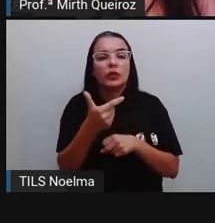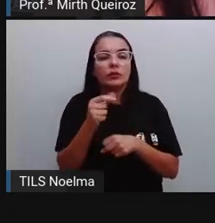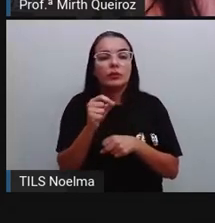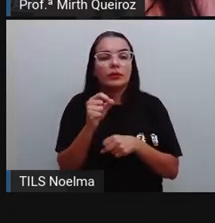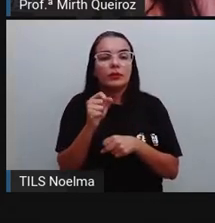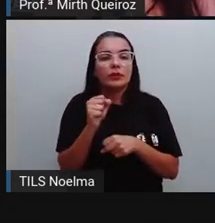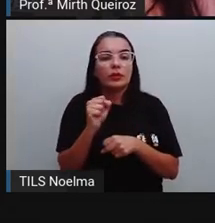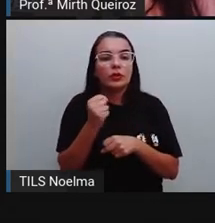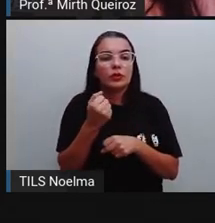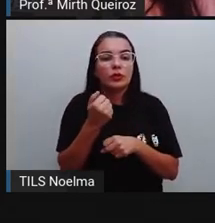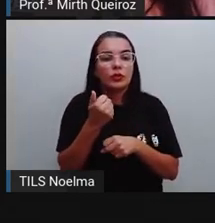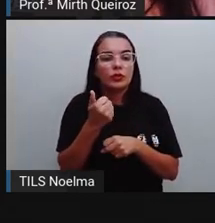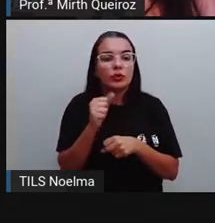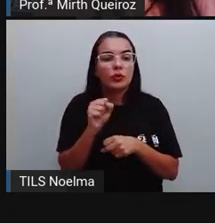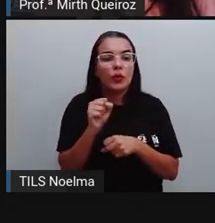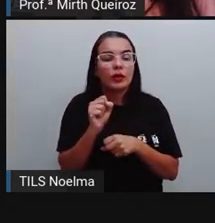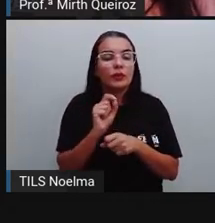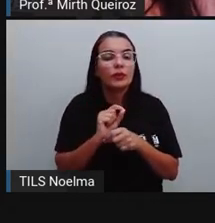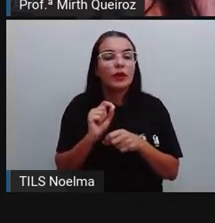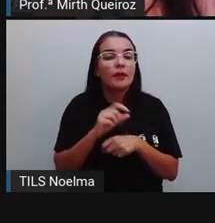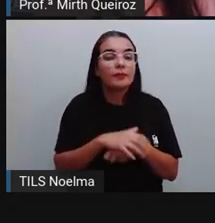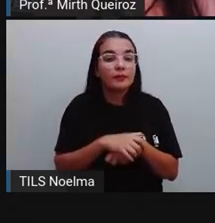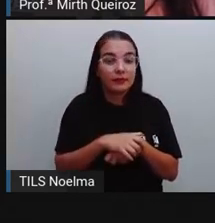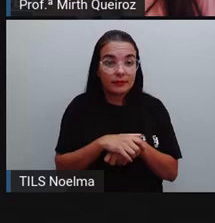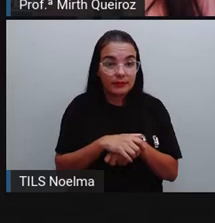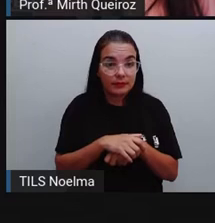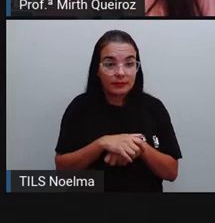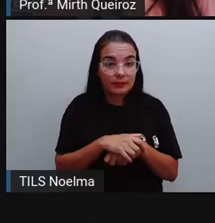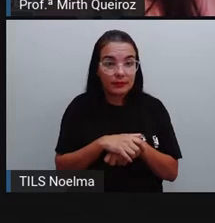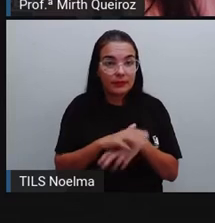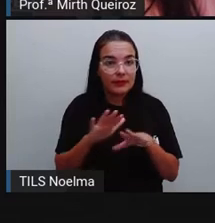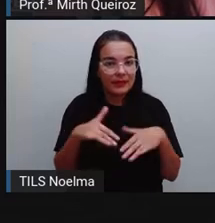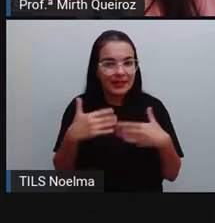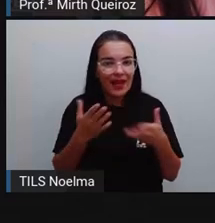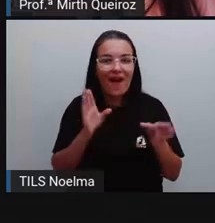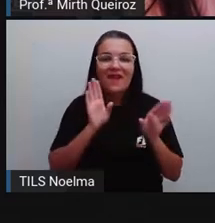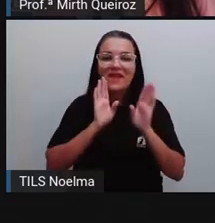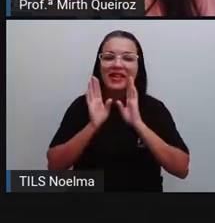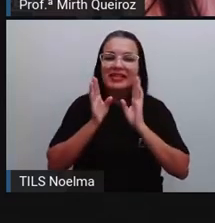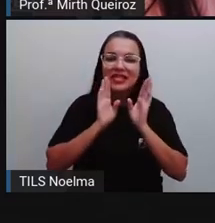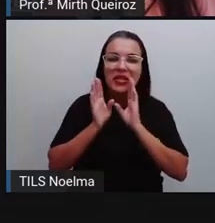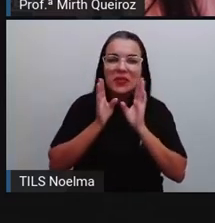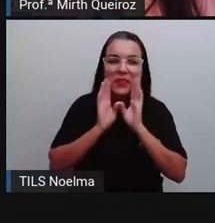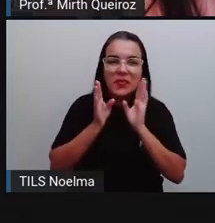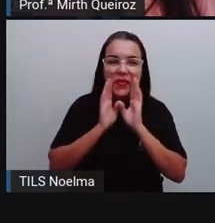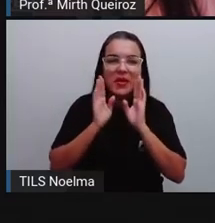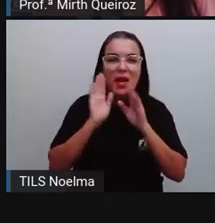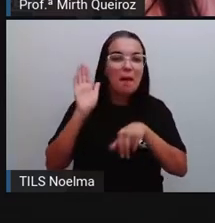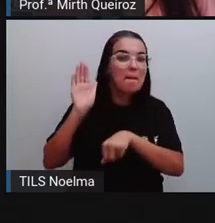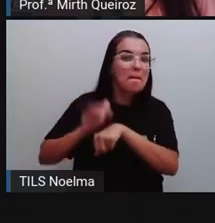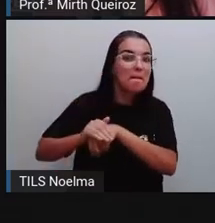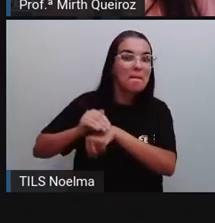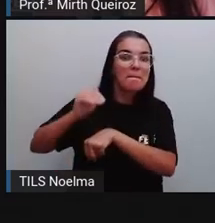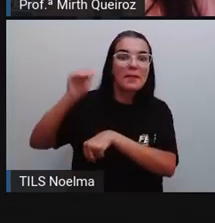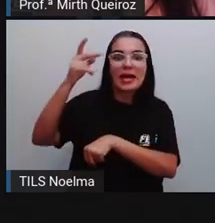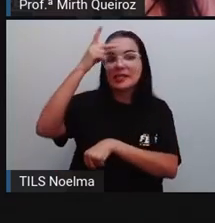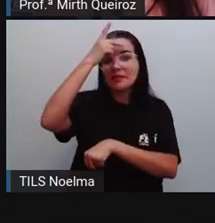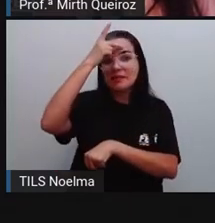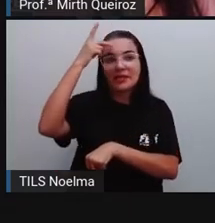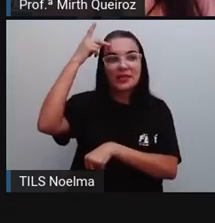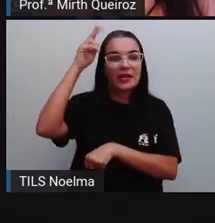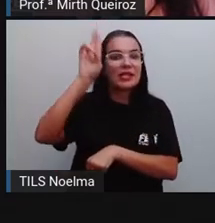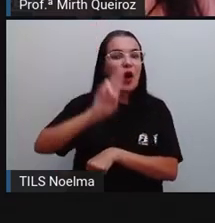mais popular em 2018? O Facebook, né? O Facebook que estava aí com 130 milhões